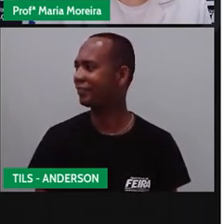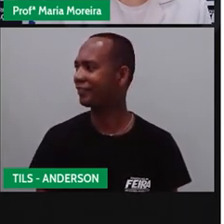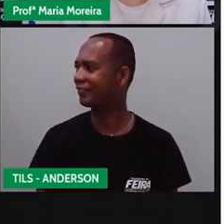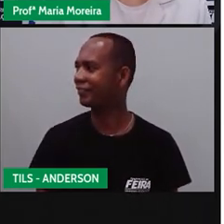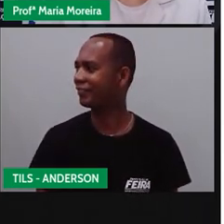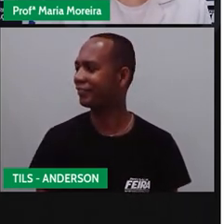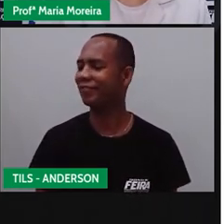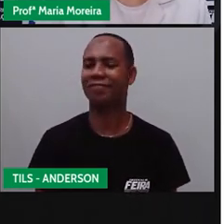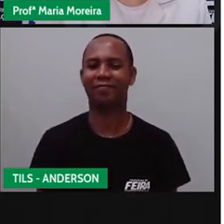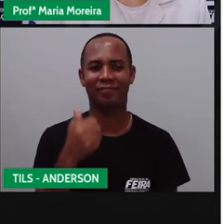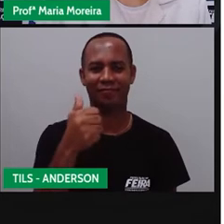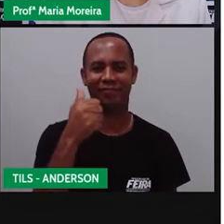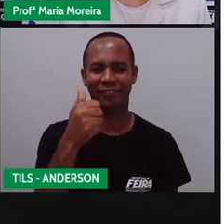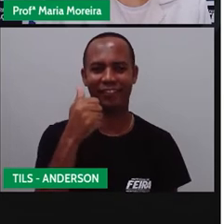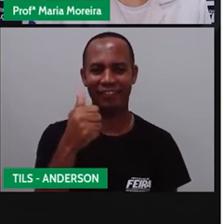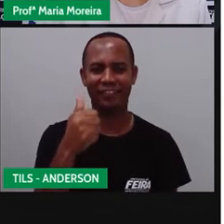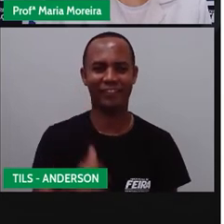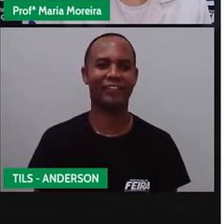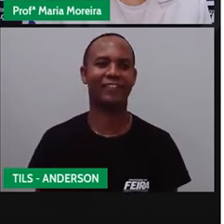Tá com sede?